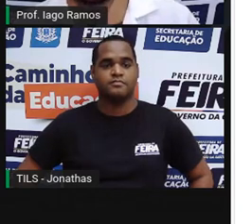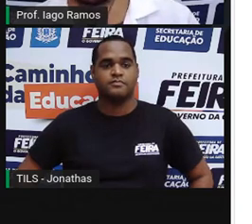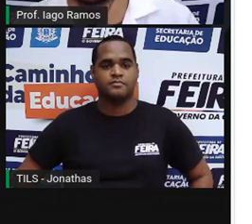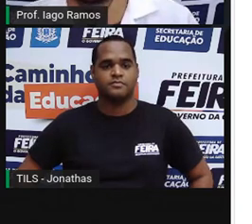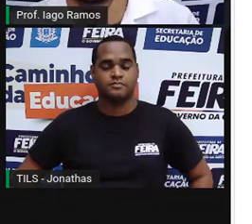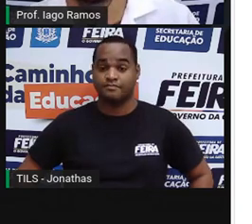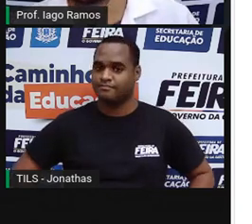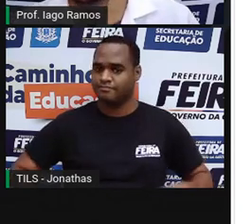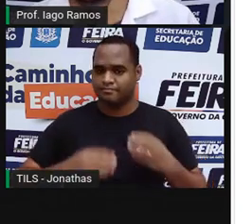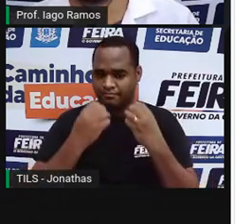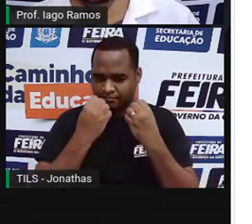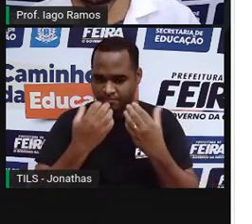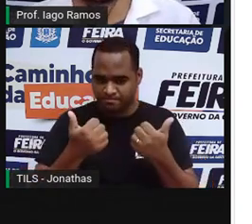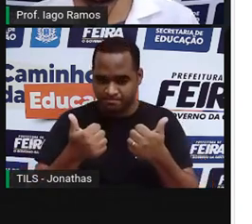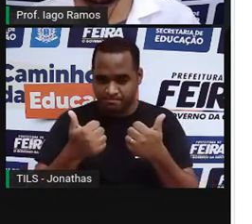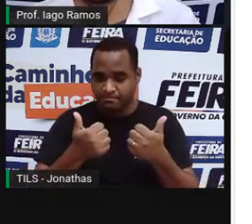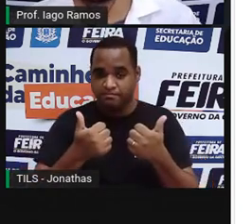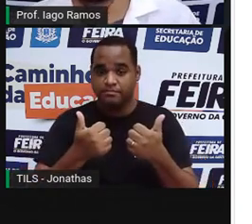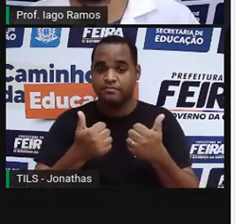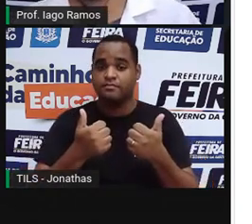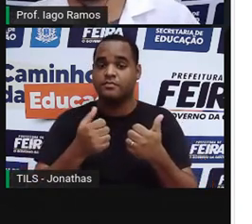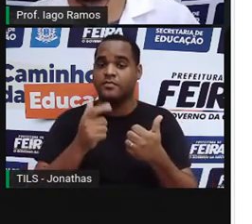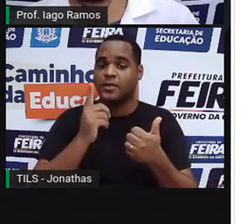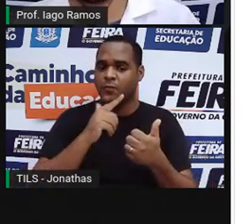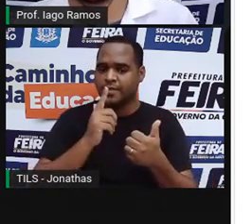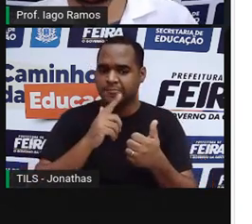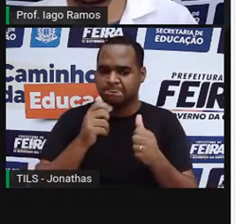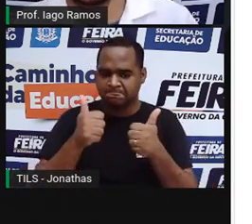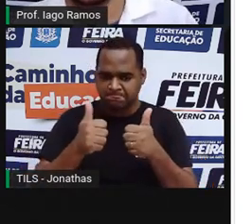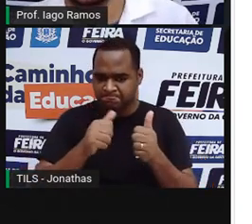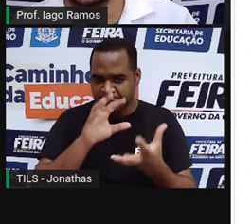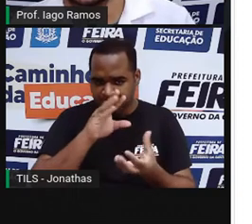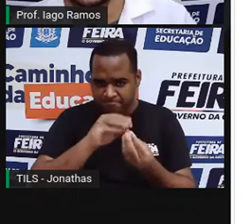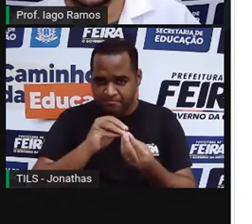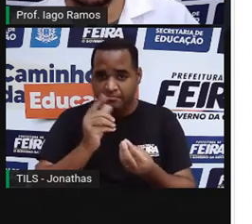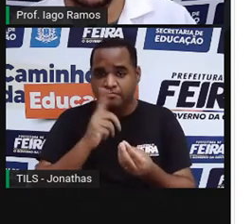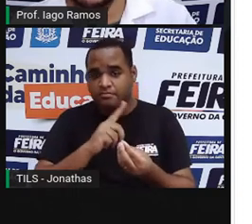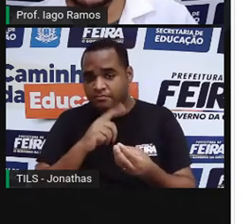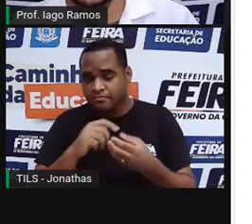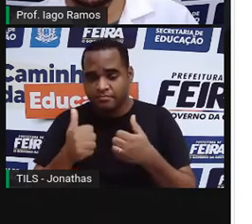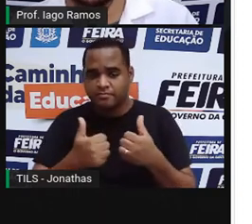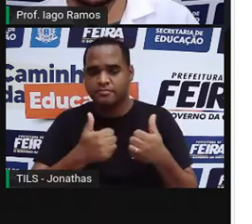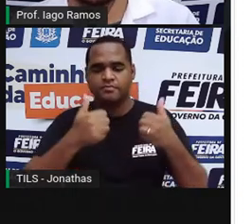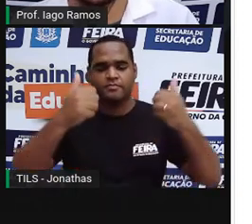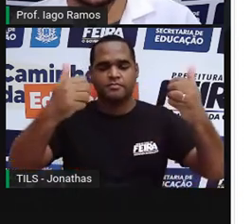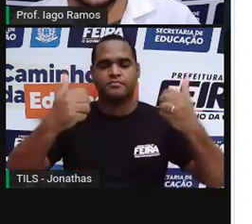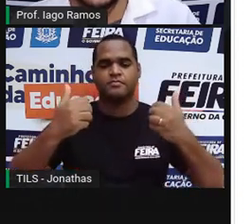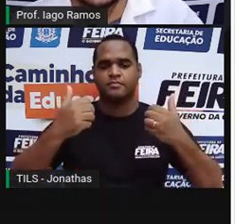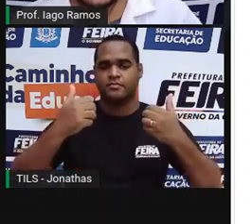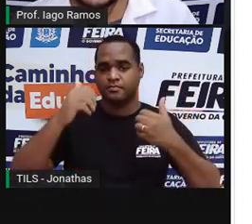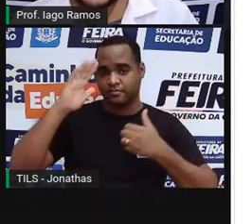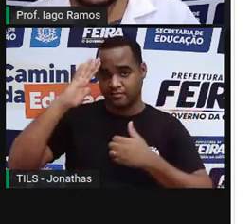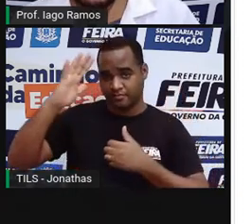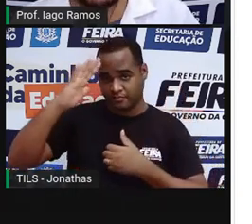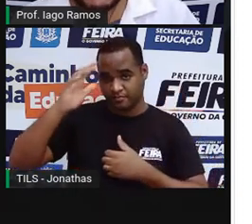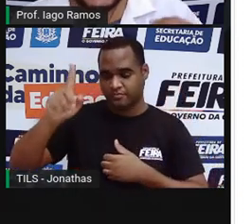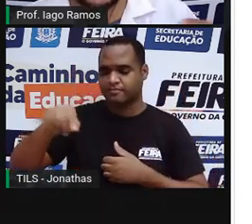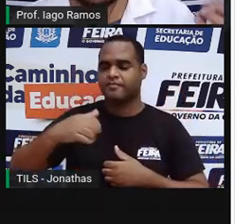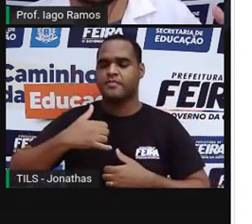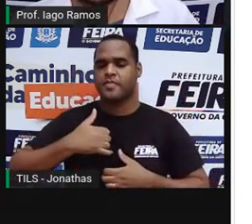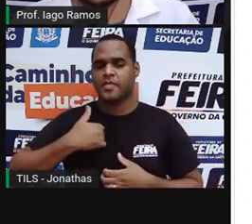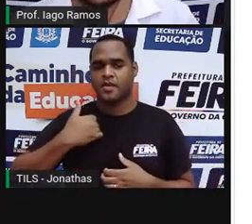Bom, e aí? Será que você conseguiu chegar a uma conclusão? Vamos pensar comigo. Idade